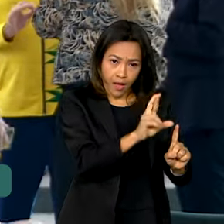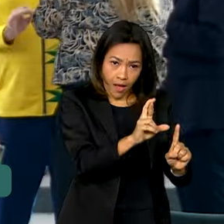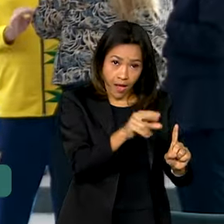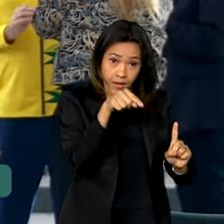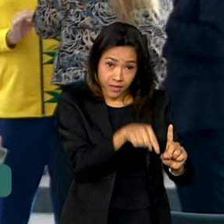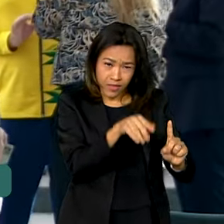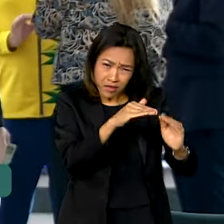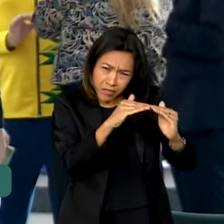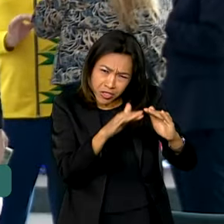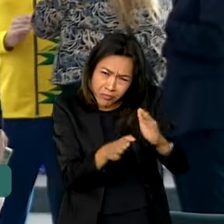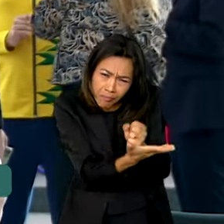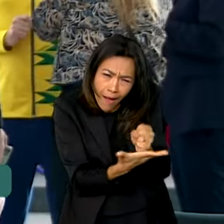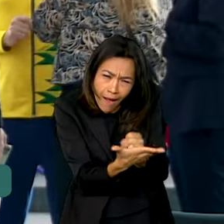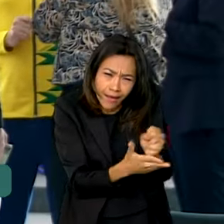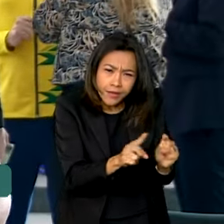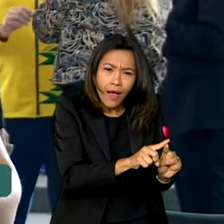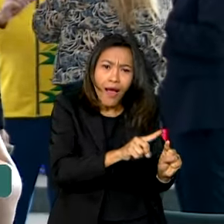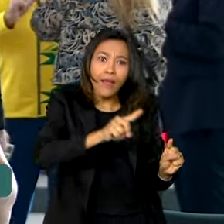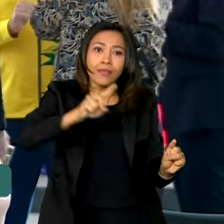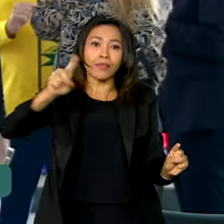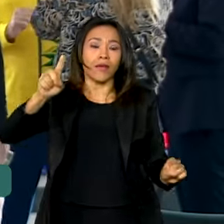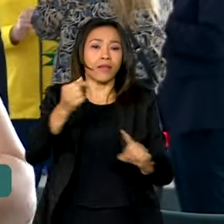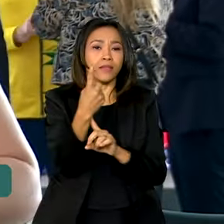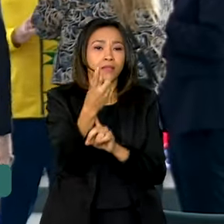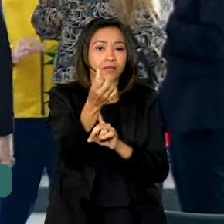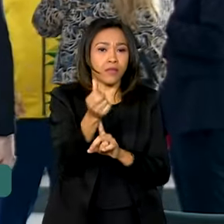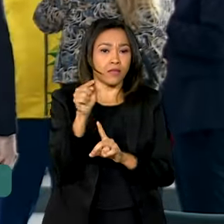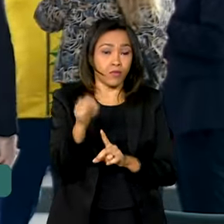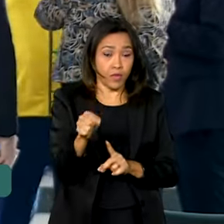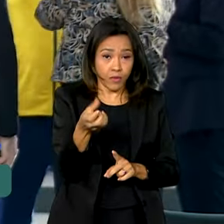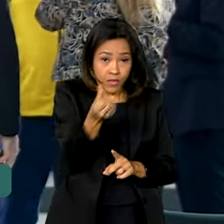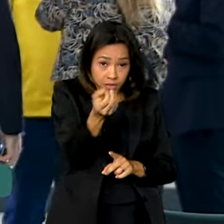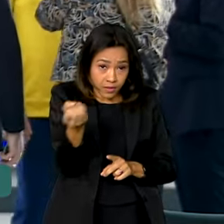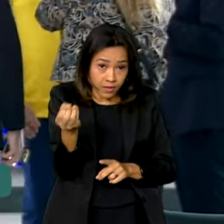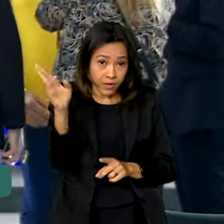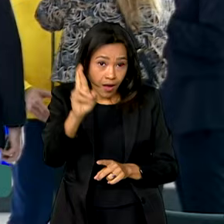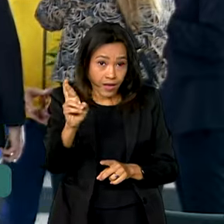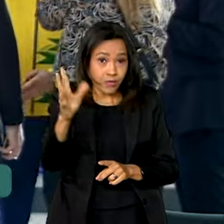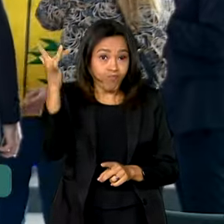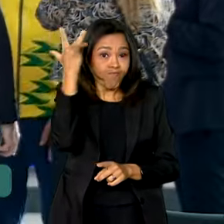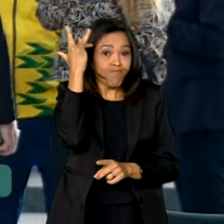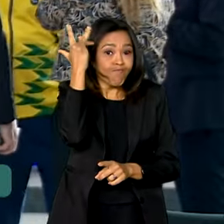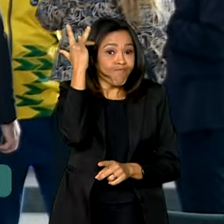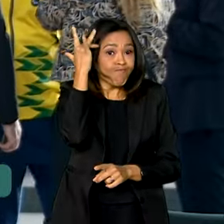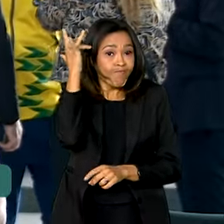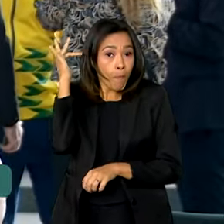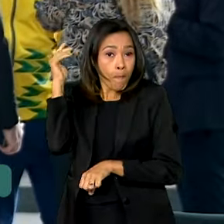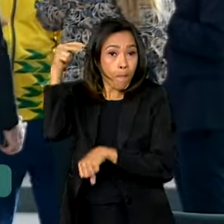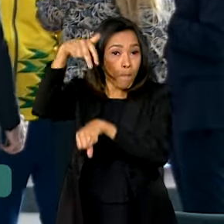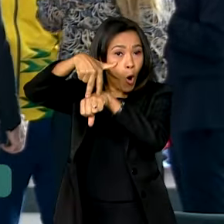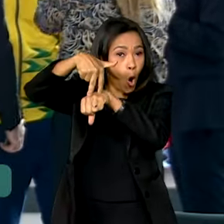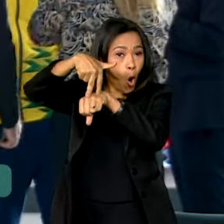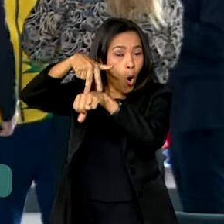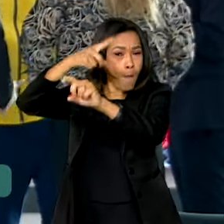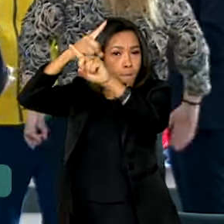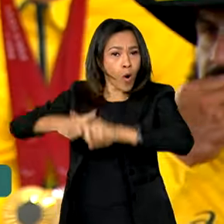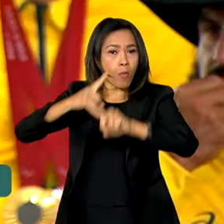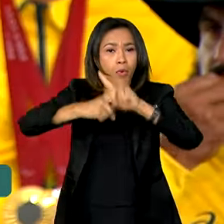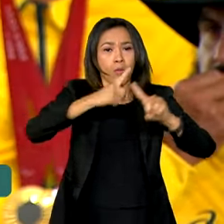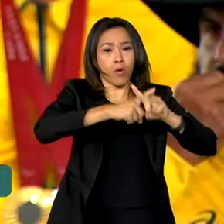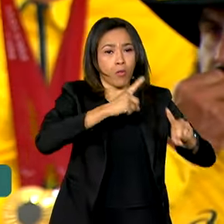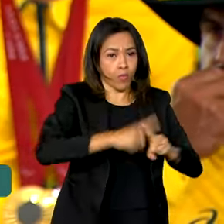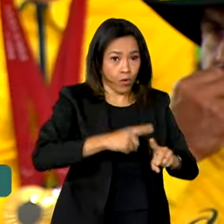atletas de base a até R 16.600,00 para atletas que ocupam o pódio em grandes competições.